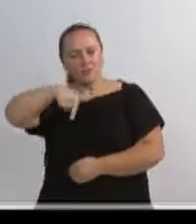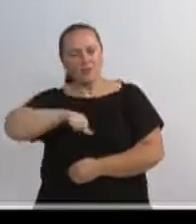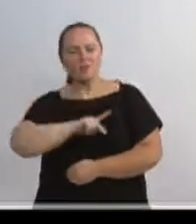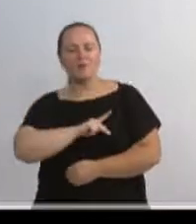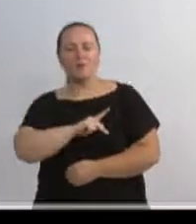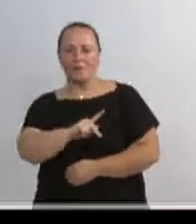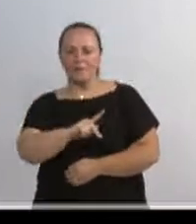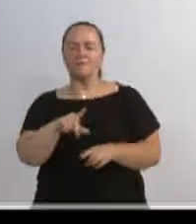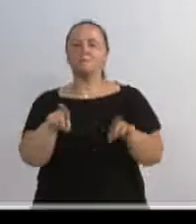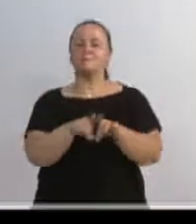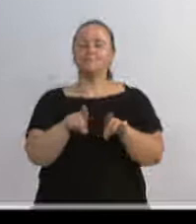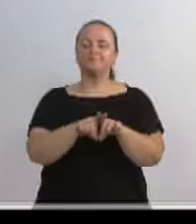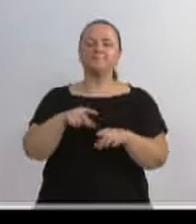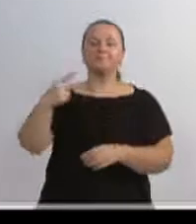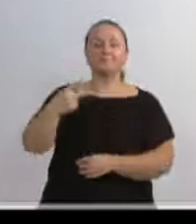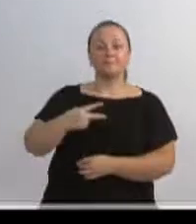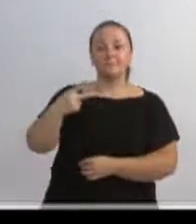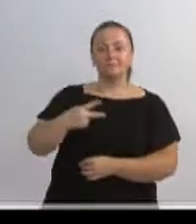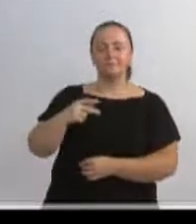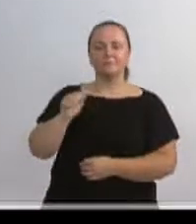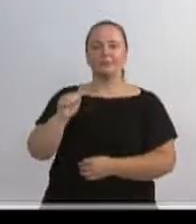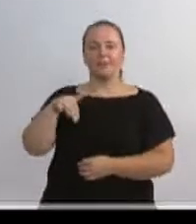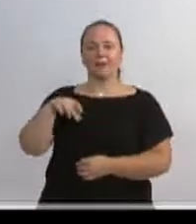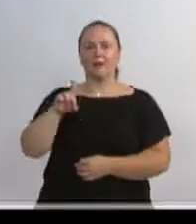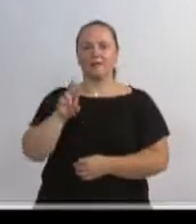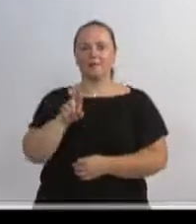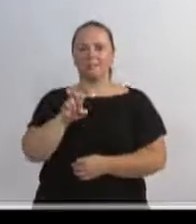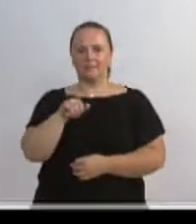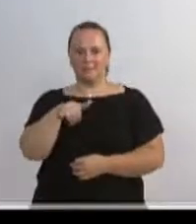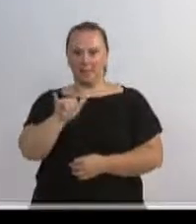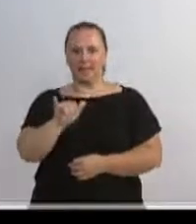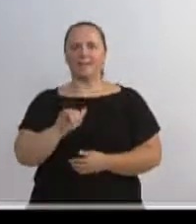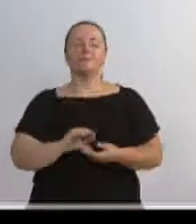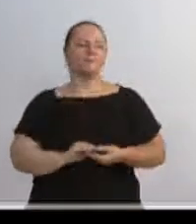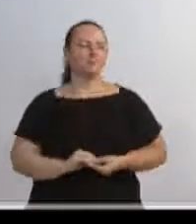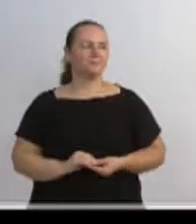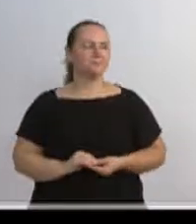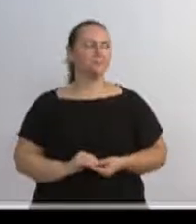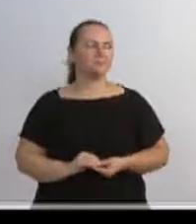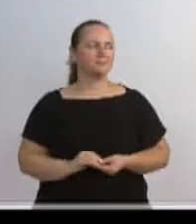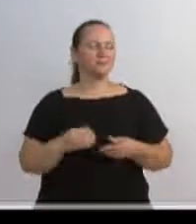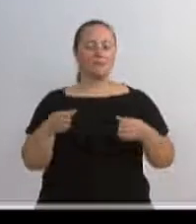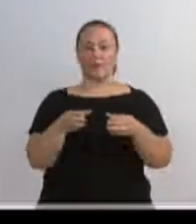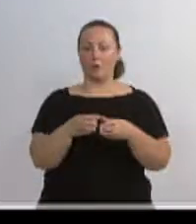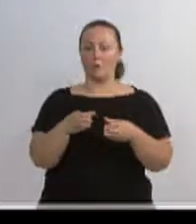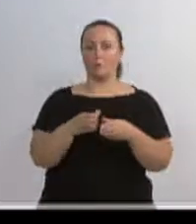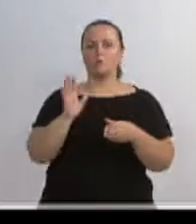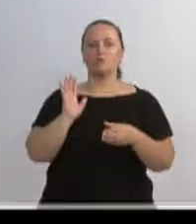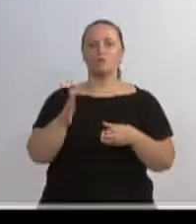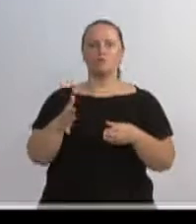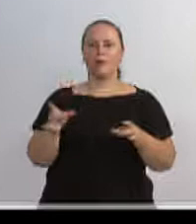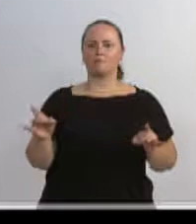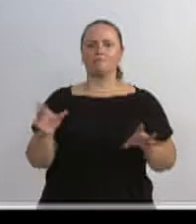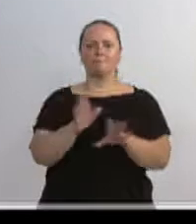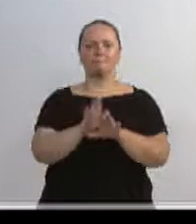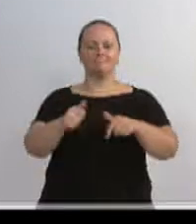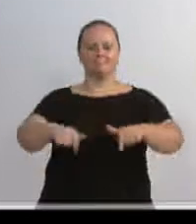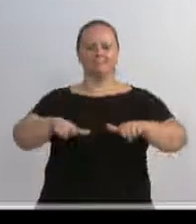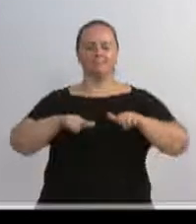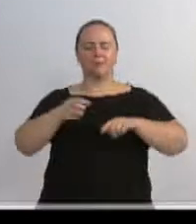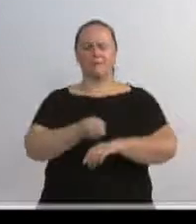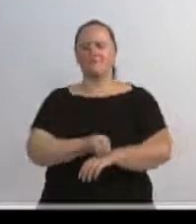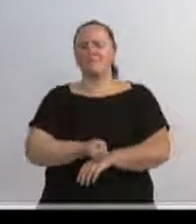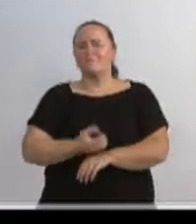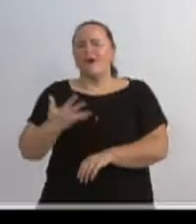e também o vice-presidente Andrei Tomazzi, o Aeroclube, que já formou centenas e centenas